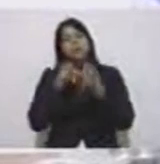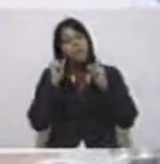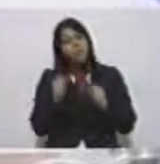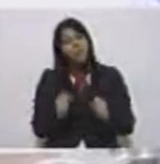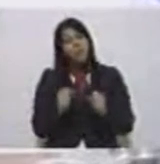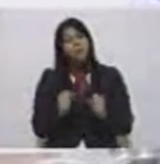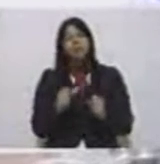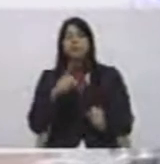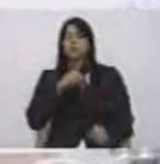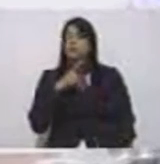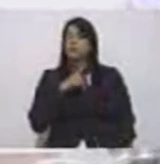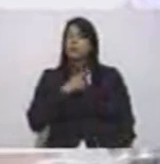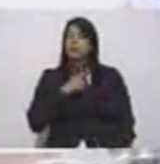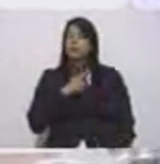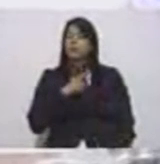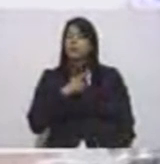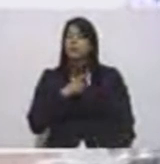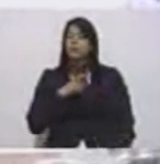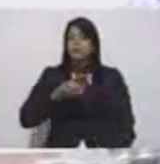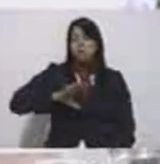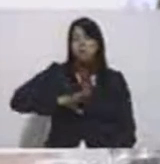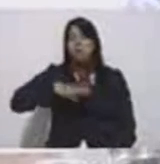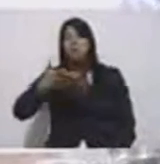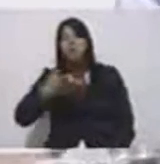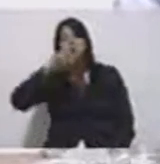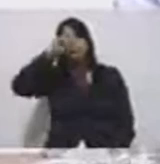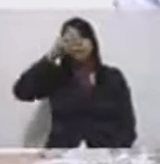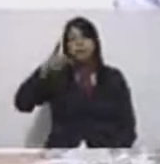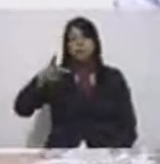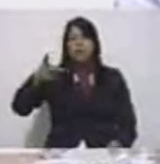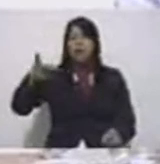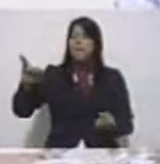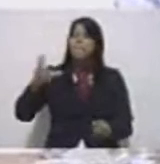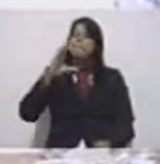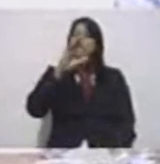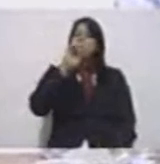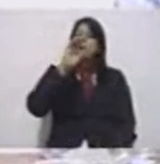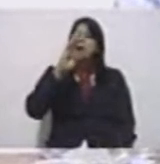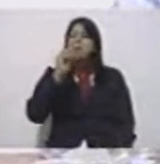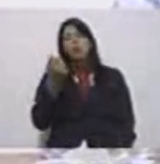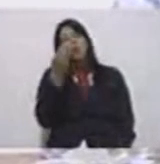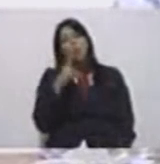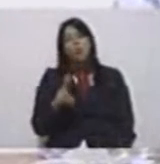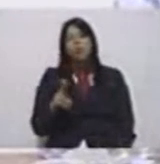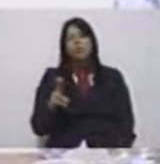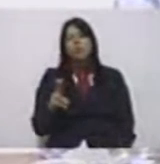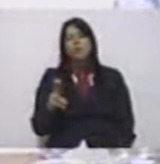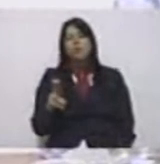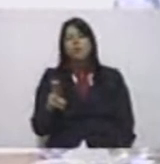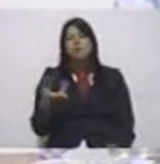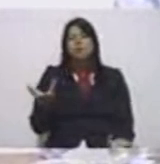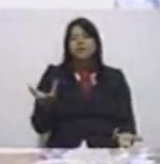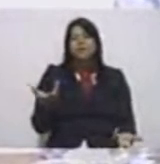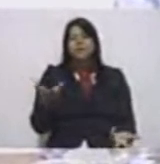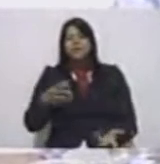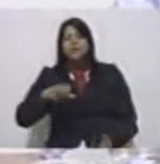nosso município. que tenha coragem de mandar metade dos cabos eleitorais, dos cargos de confiança, embora, para